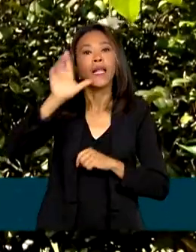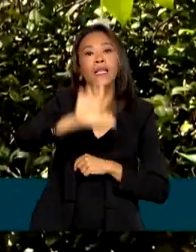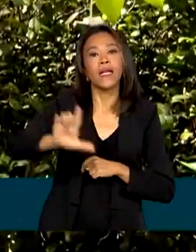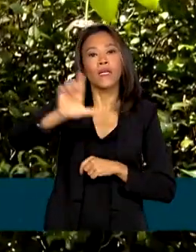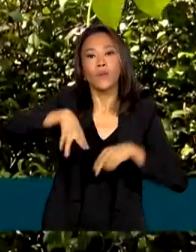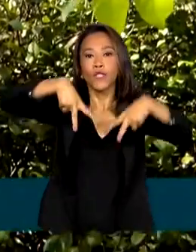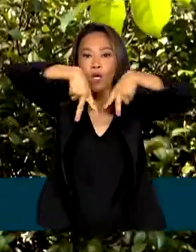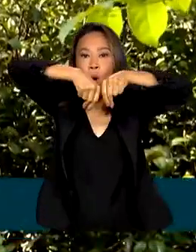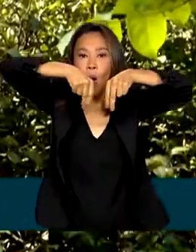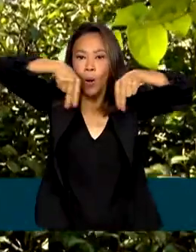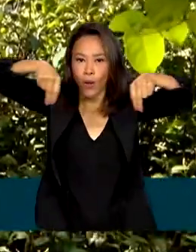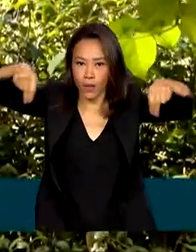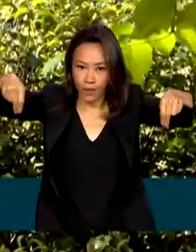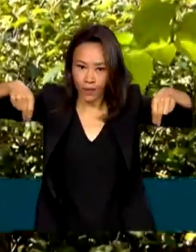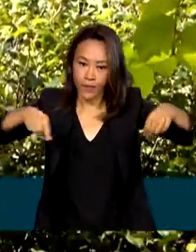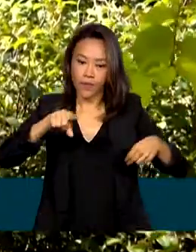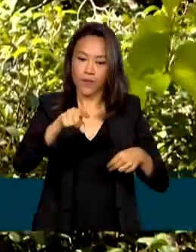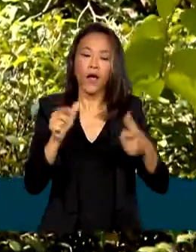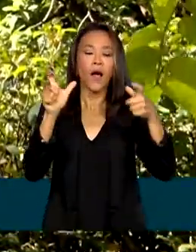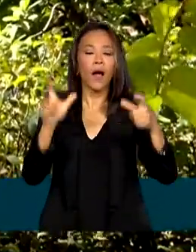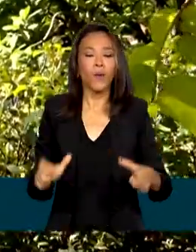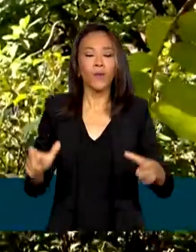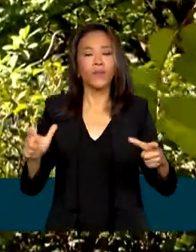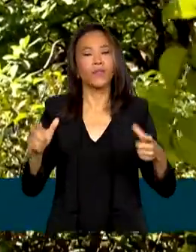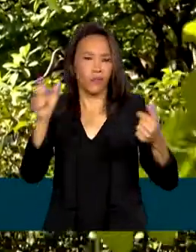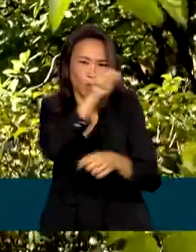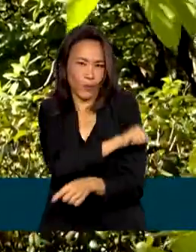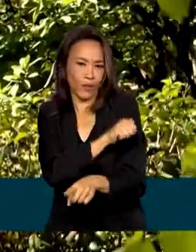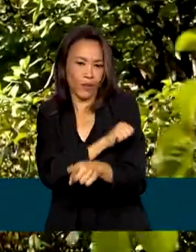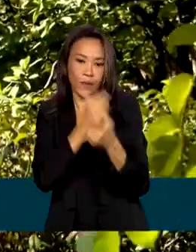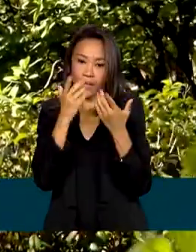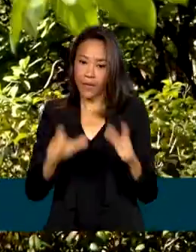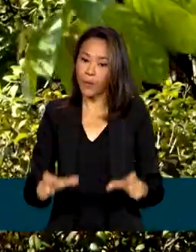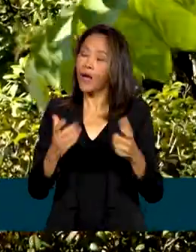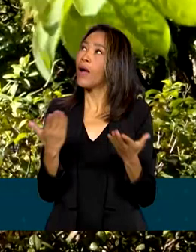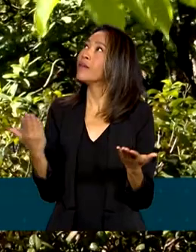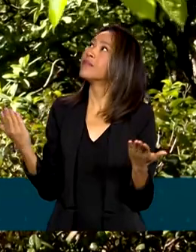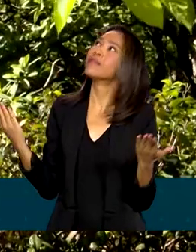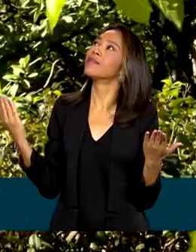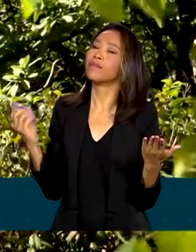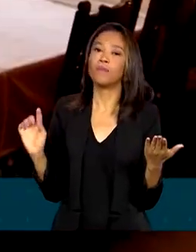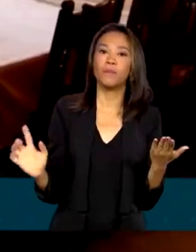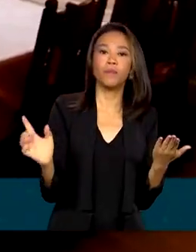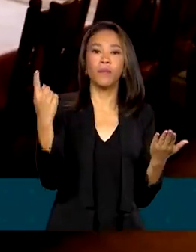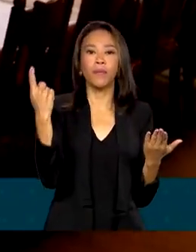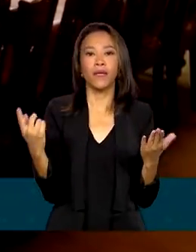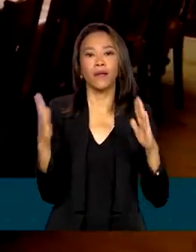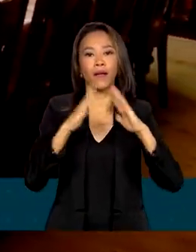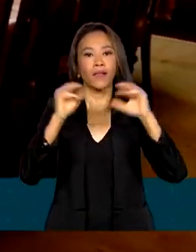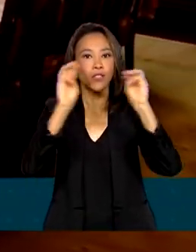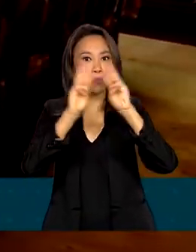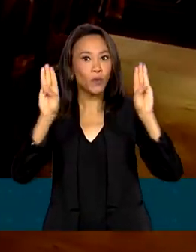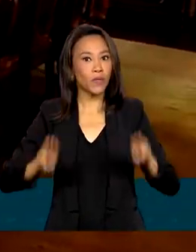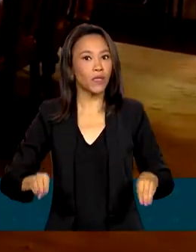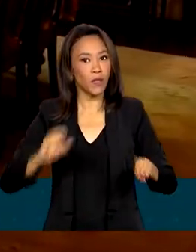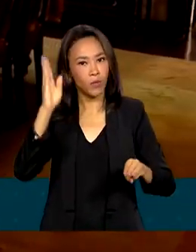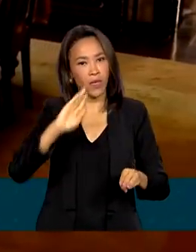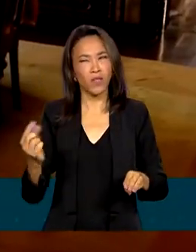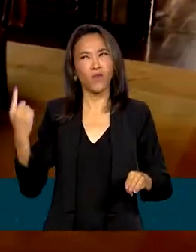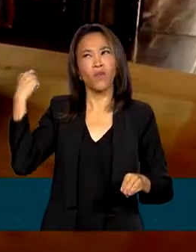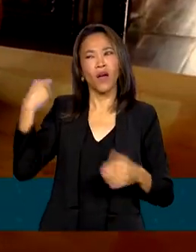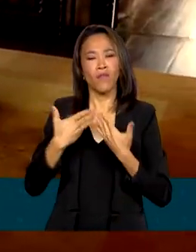Localizada no Rio de Janeiro, essa fundação, primeira casa-museu do Brasil, foi aberta ao público em